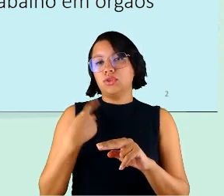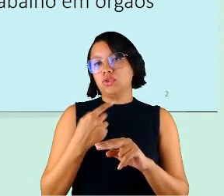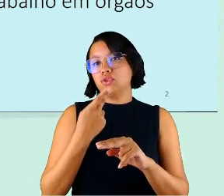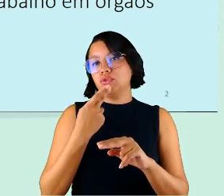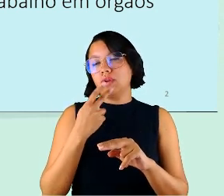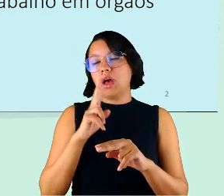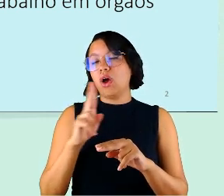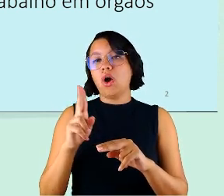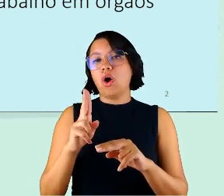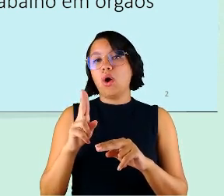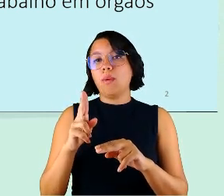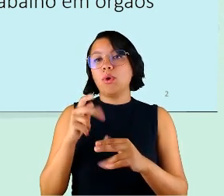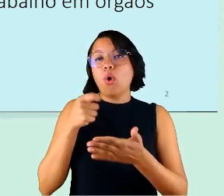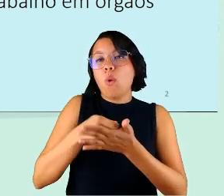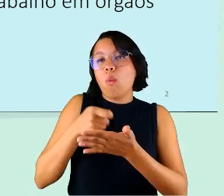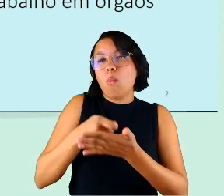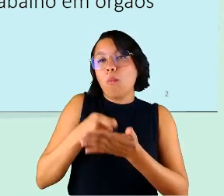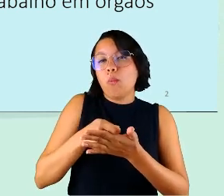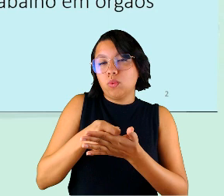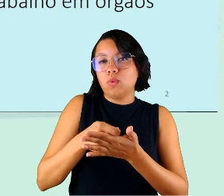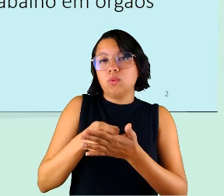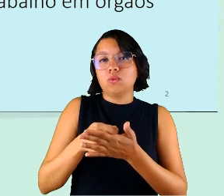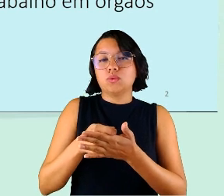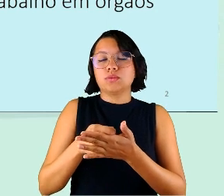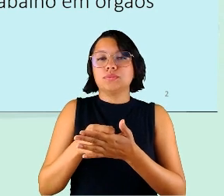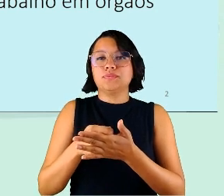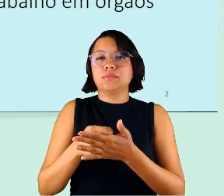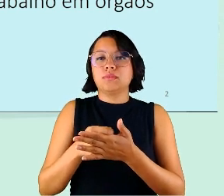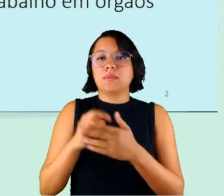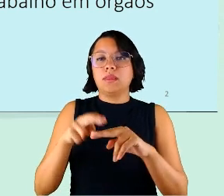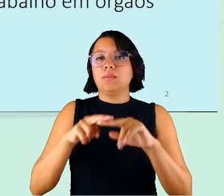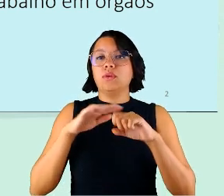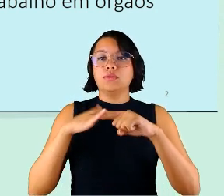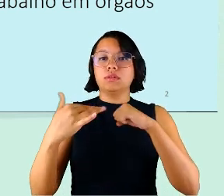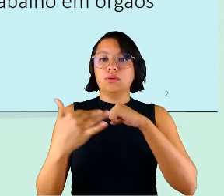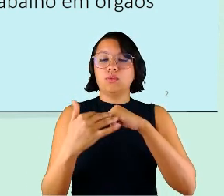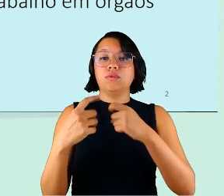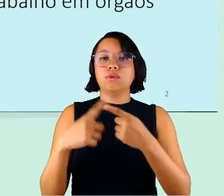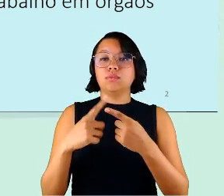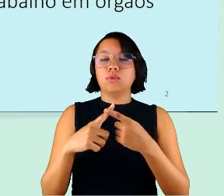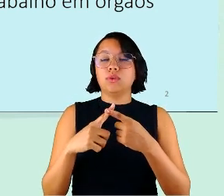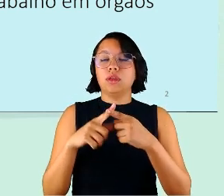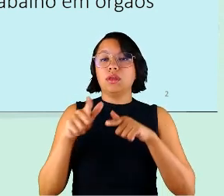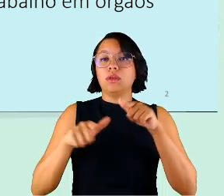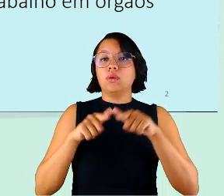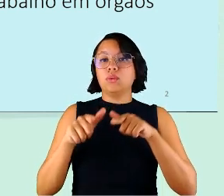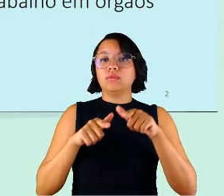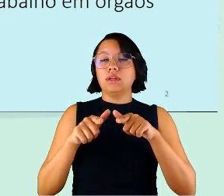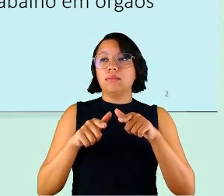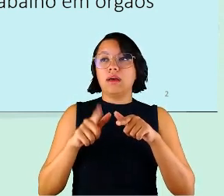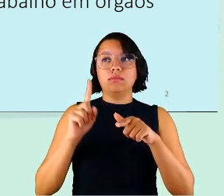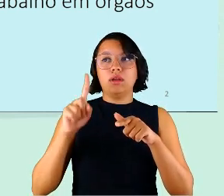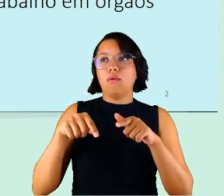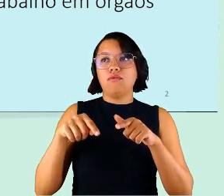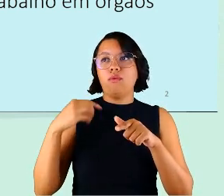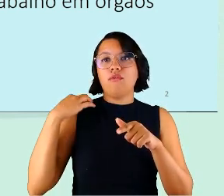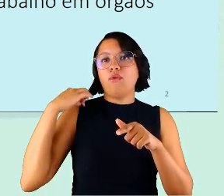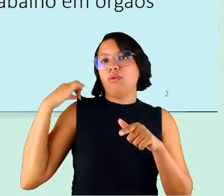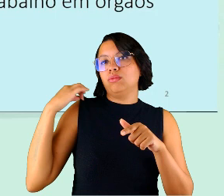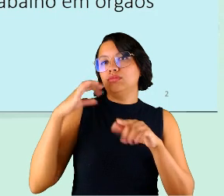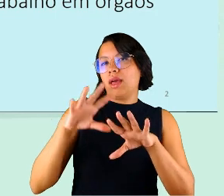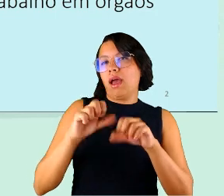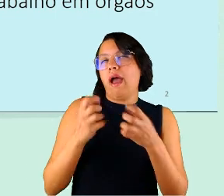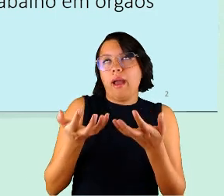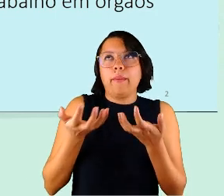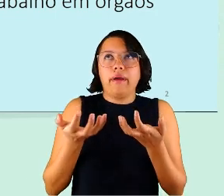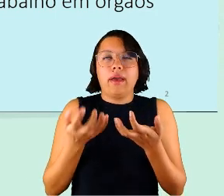compulsório induzido pela COVID, porque o trabalho remoto não foi por adesão voluntária, as